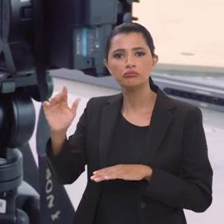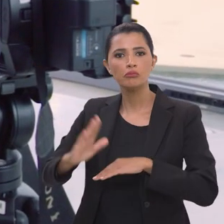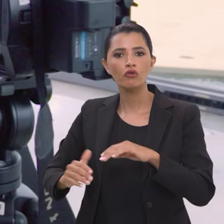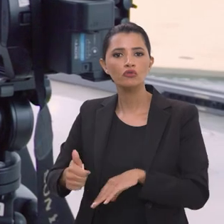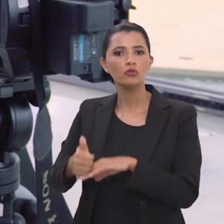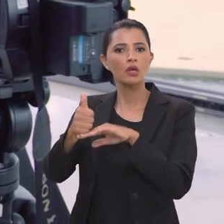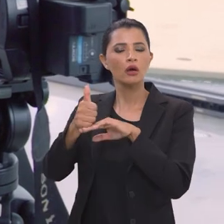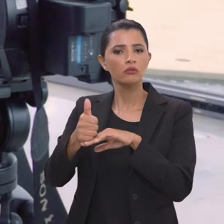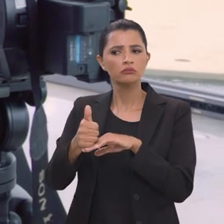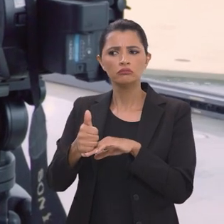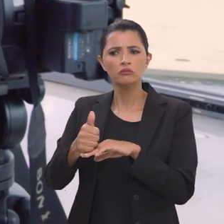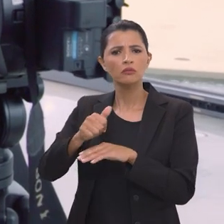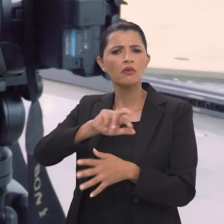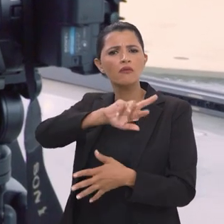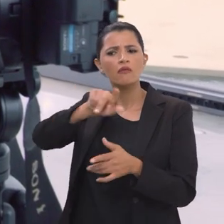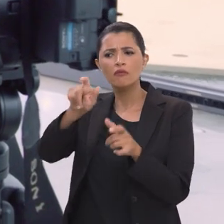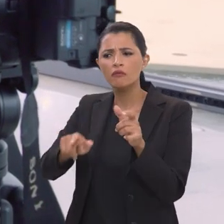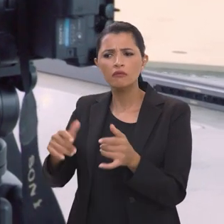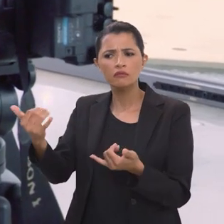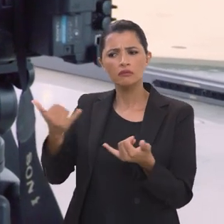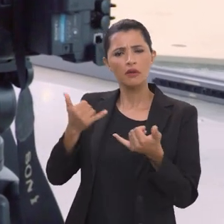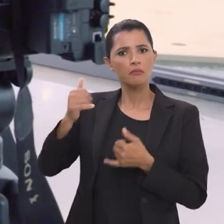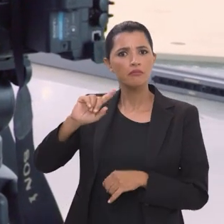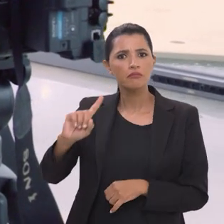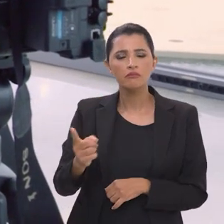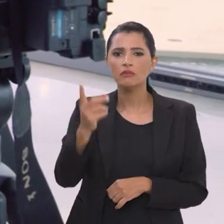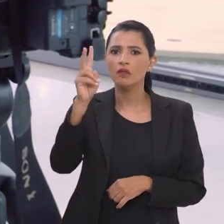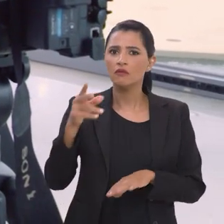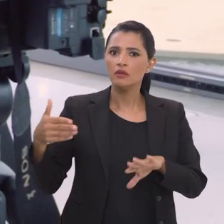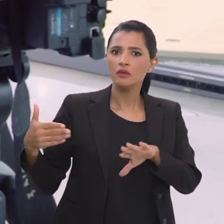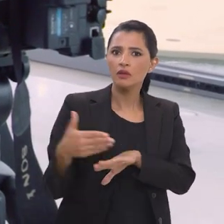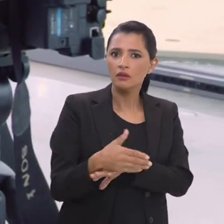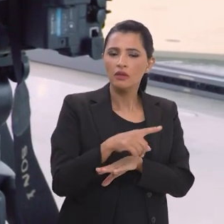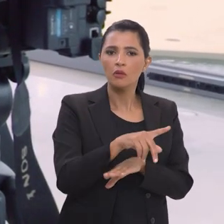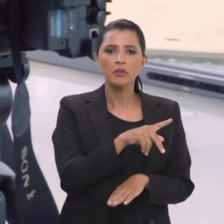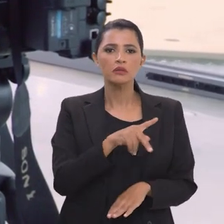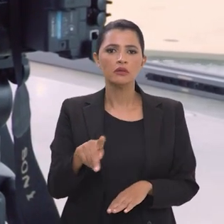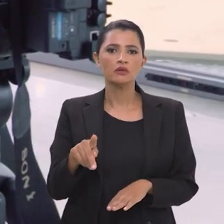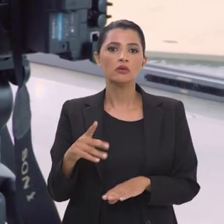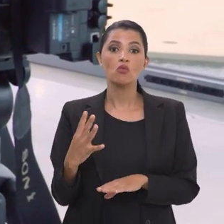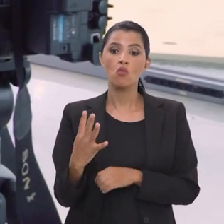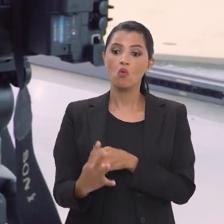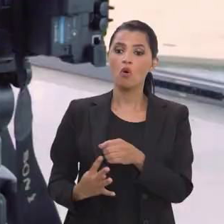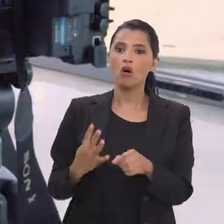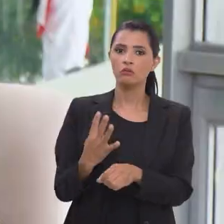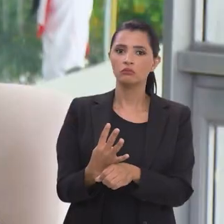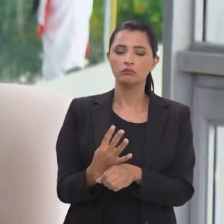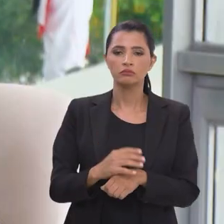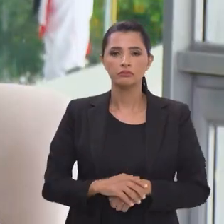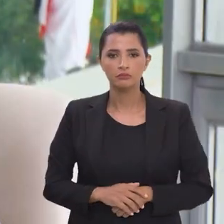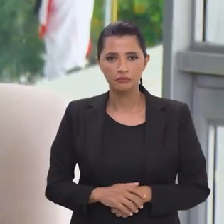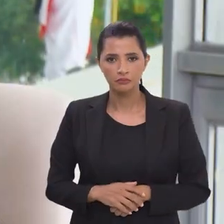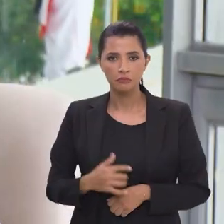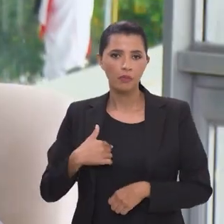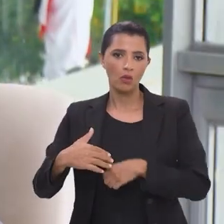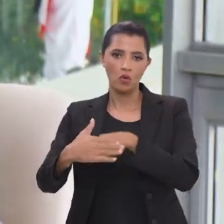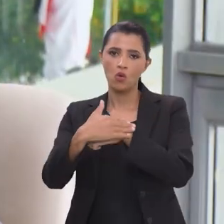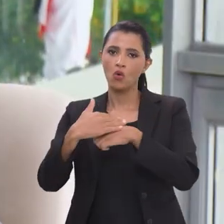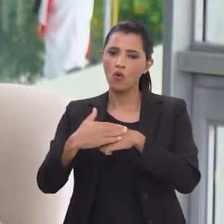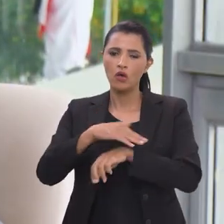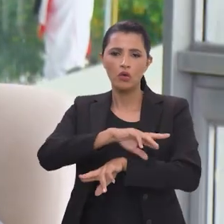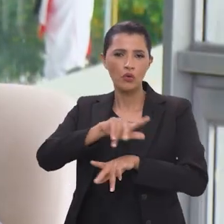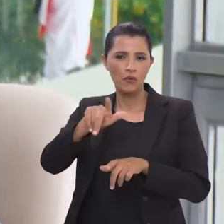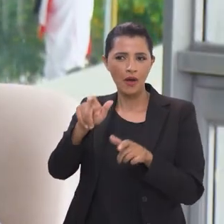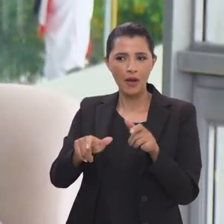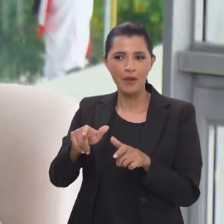E vários deles nos disseram que era a primeira vez que eles entravam no gabinete presidencial em quatro anos. Eu converso com